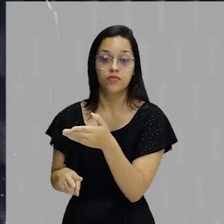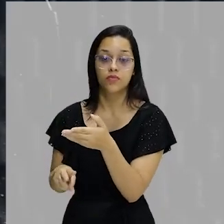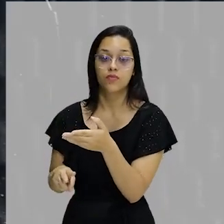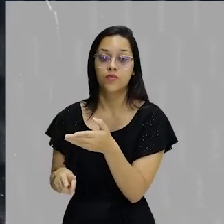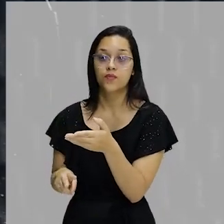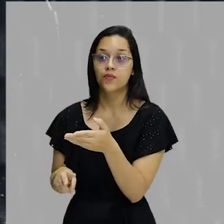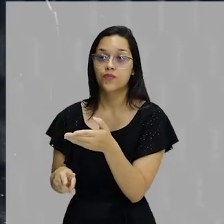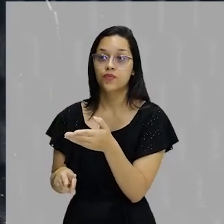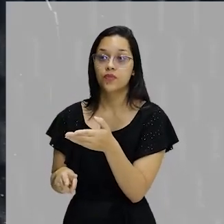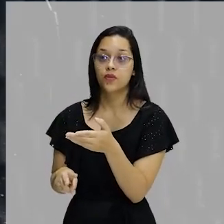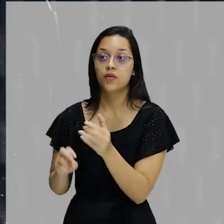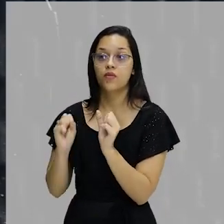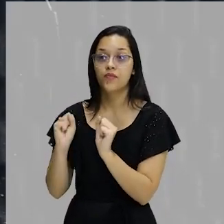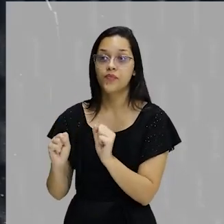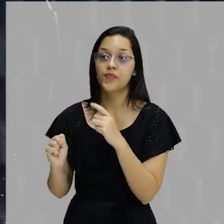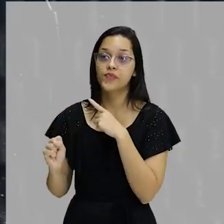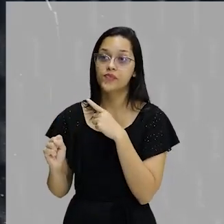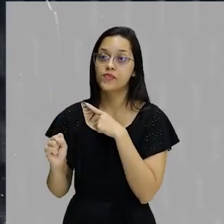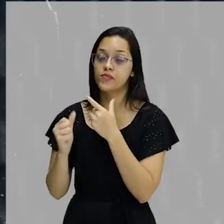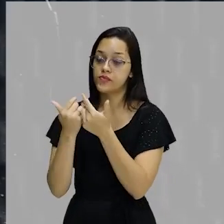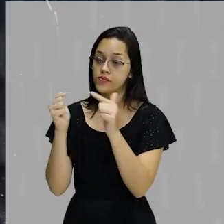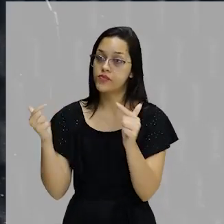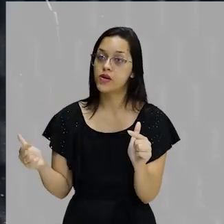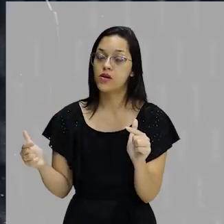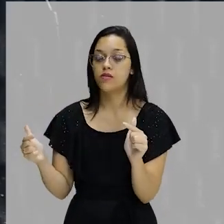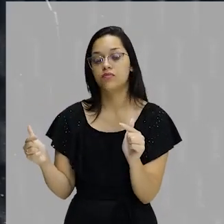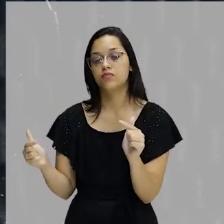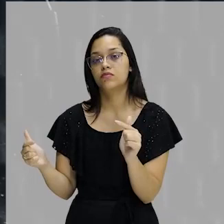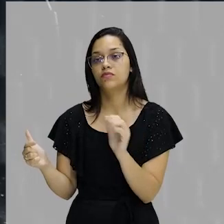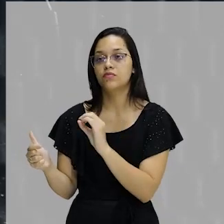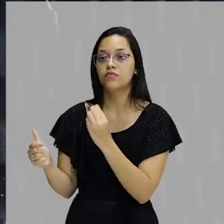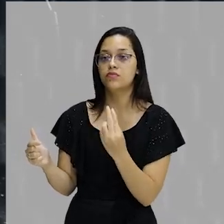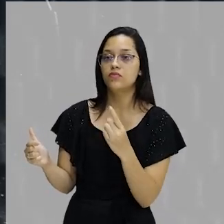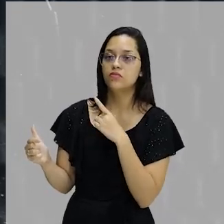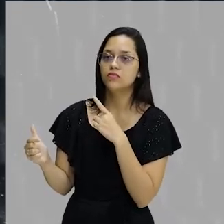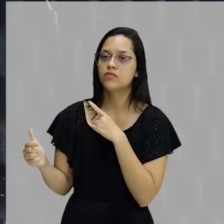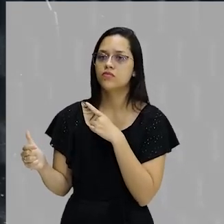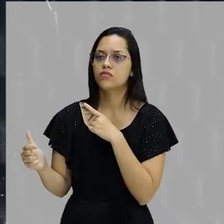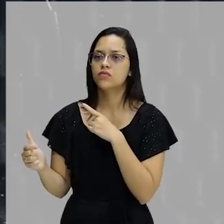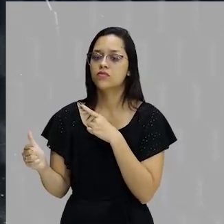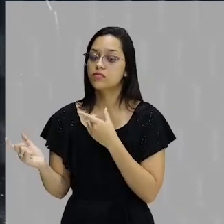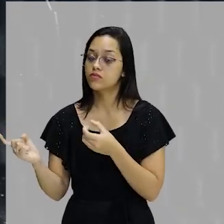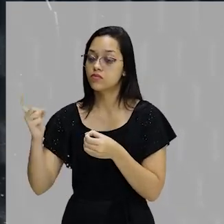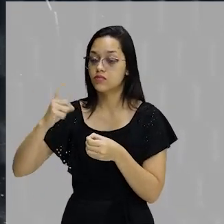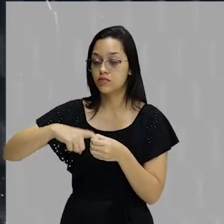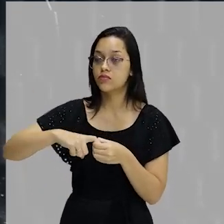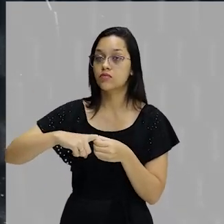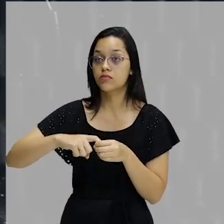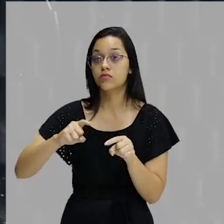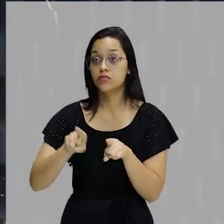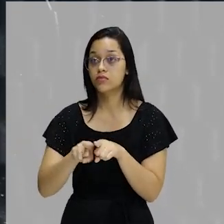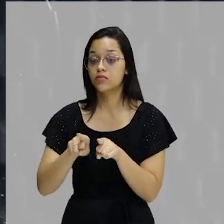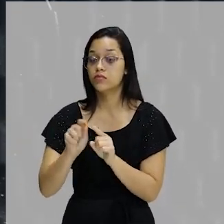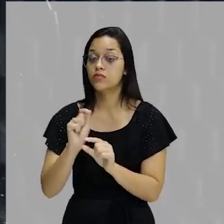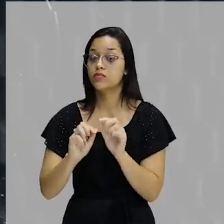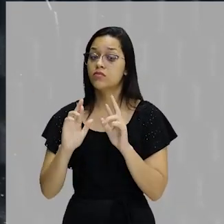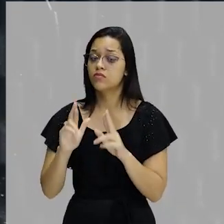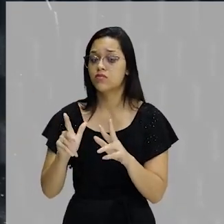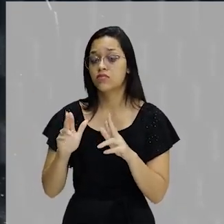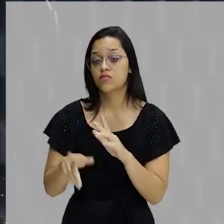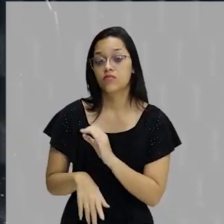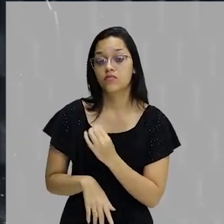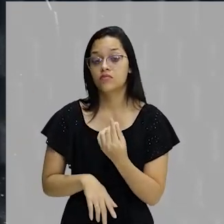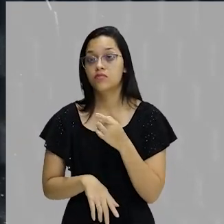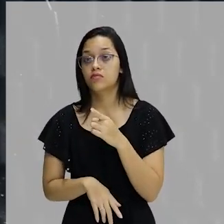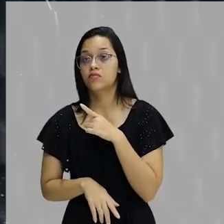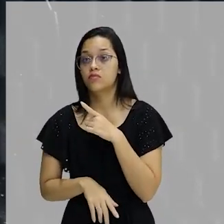Então, um leitor pode passar por cima de algumas, outro pode chegar lá na metade e voltar, e aí o que é diferente. Ou